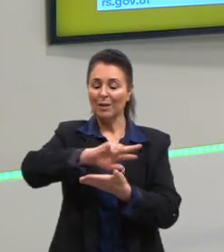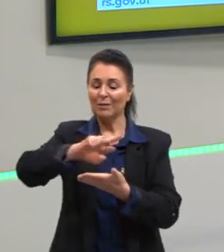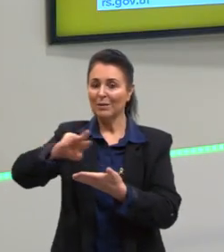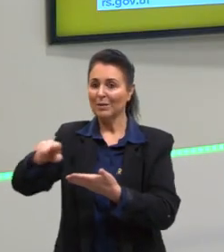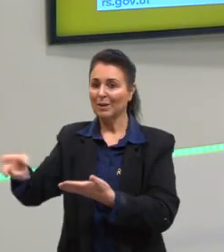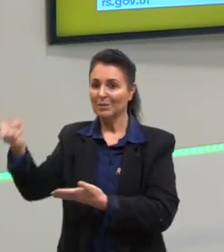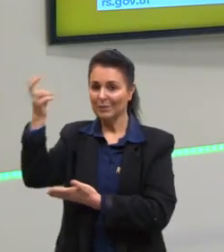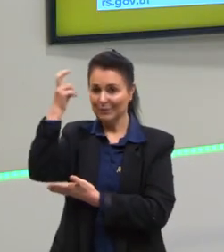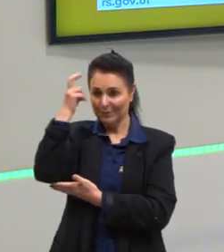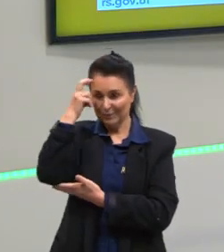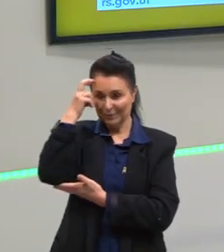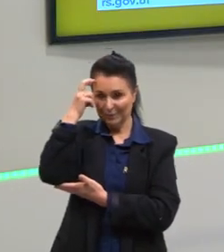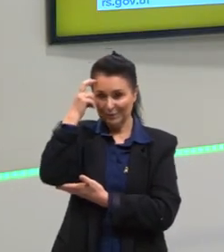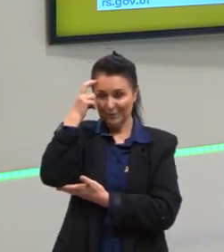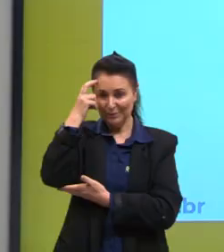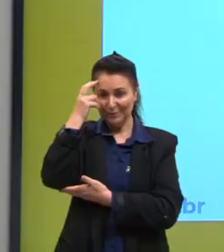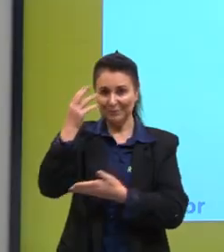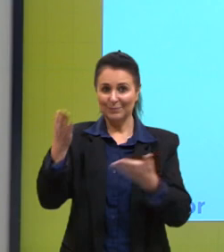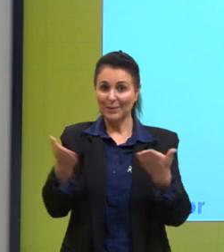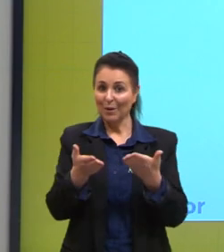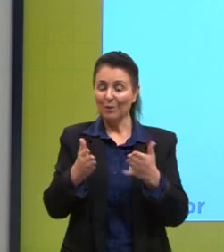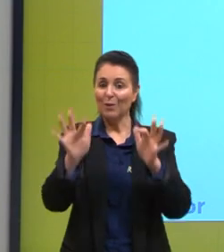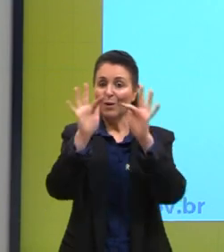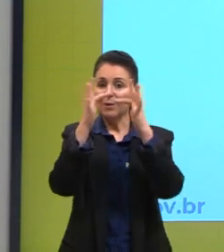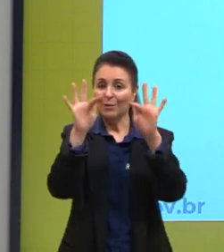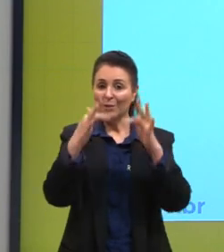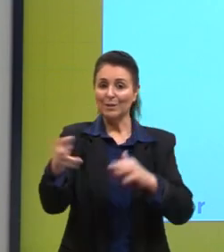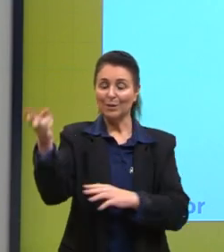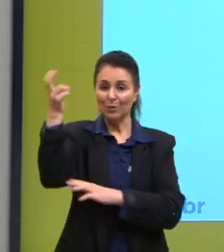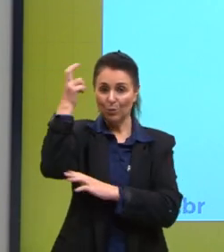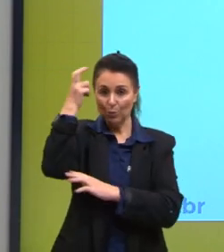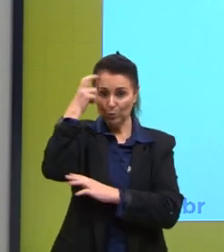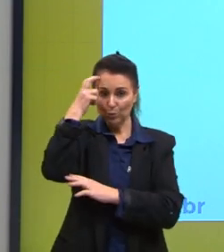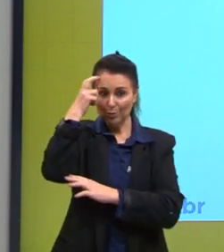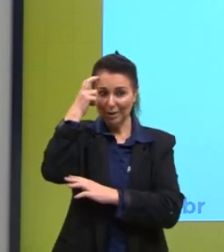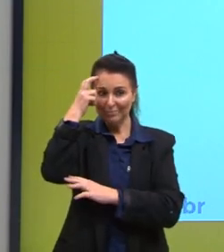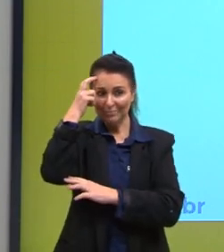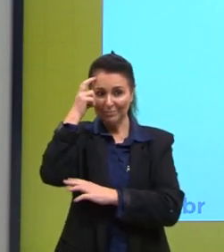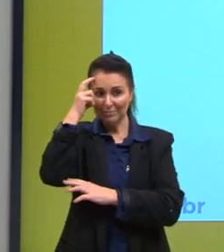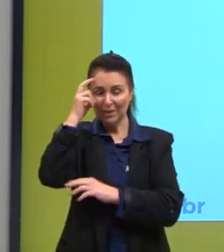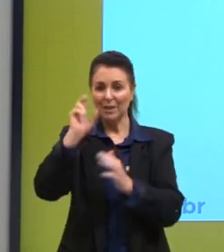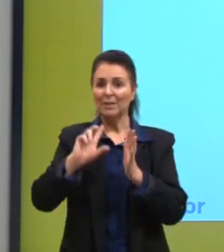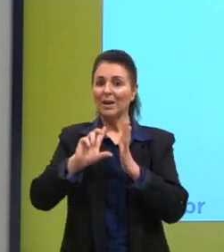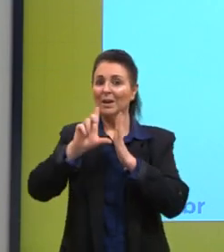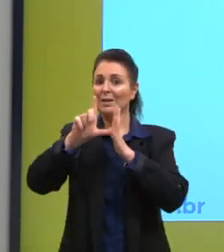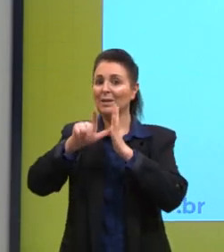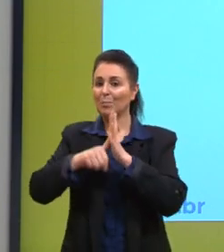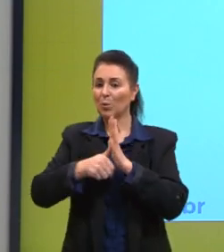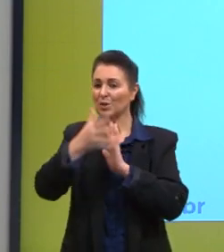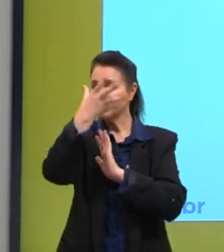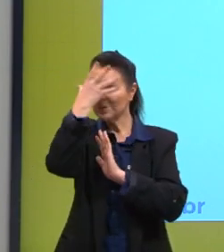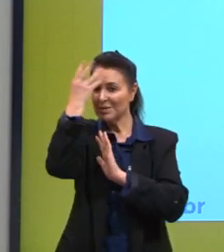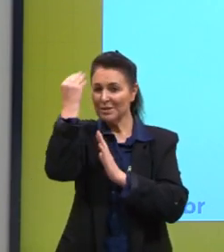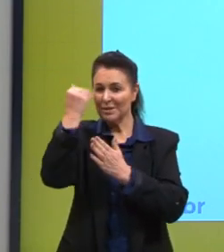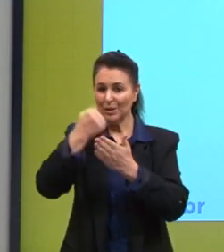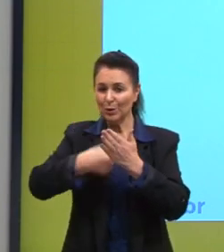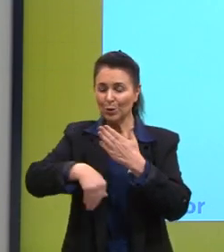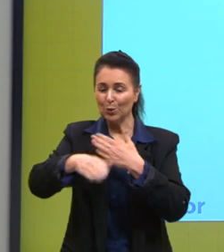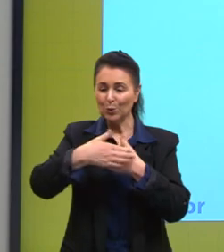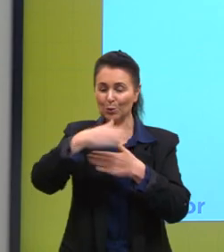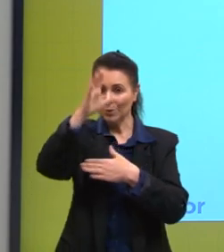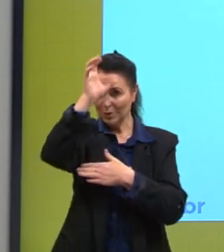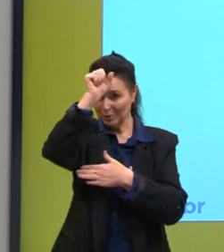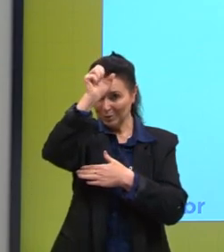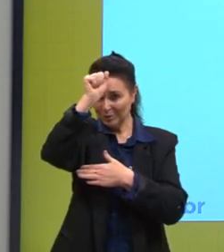que nós falamos, tá bom? Fechando, cultura é o que fica depois de se esquecer tudo o que foi aprendido.